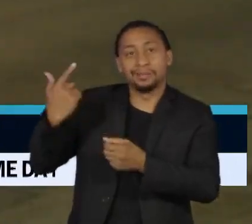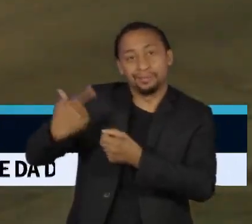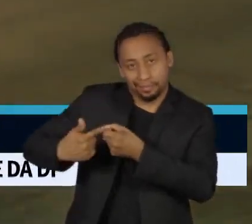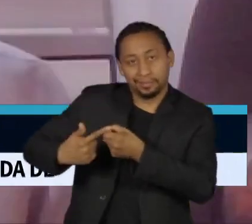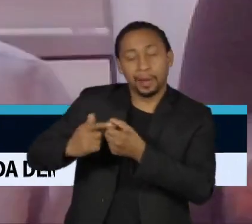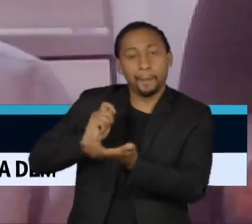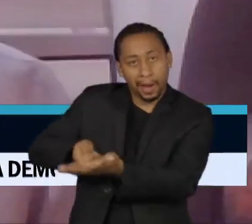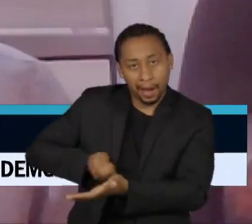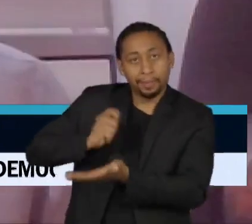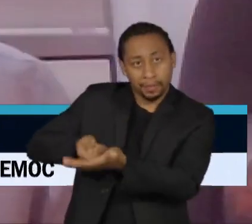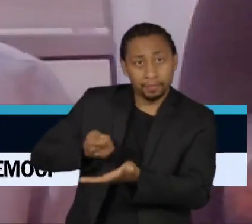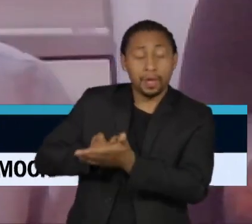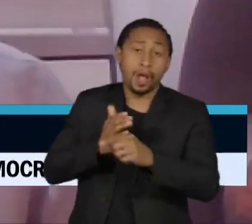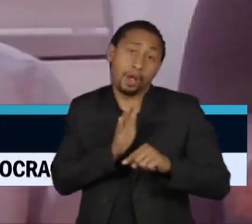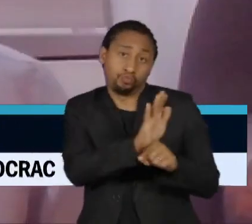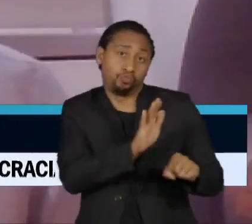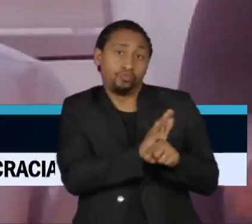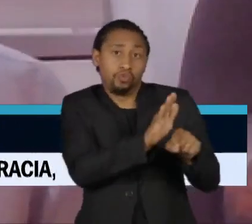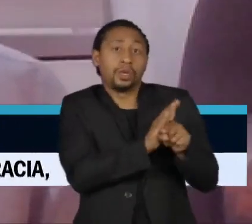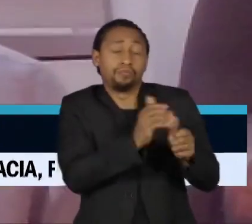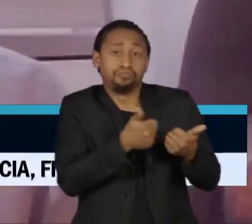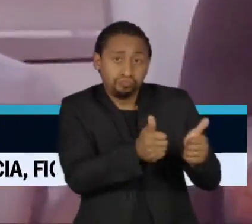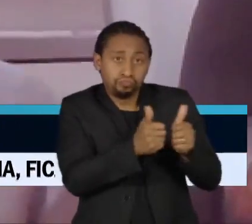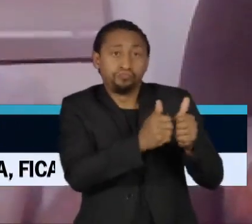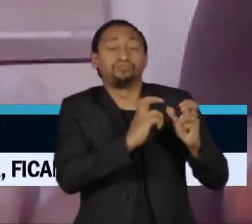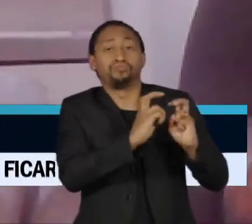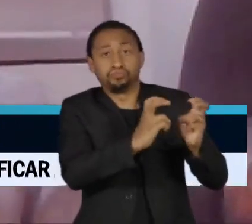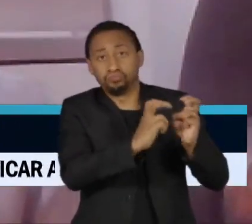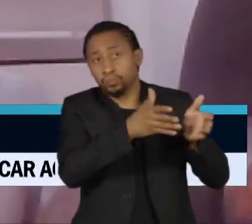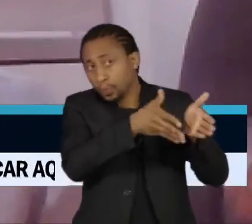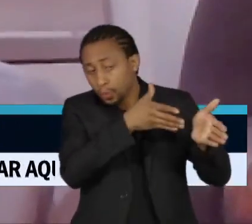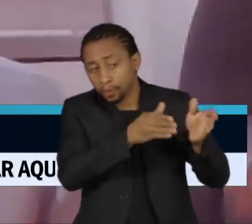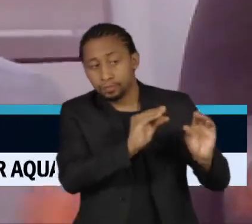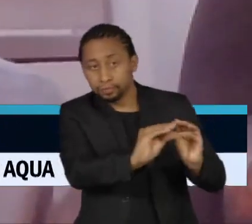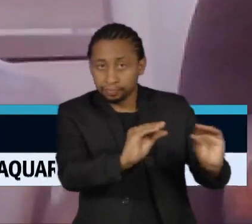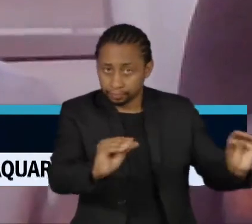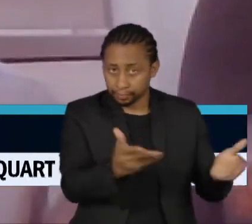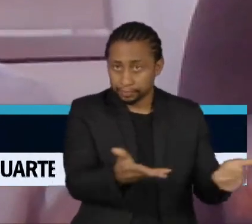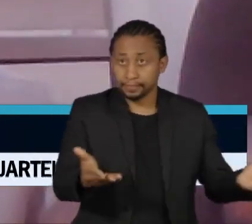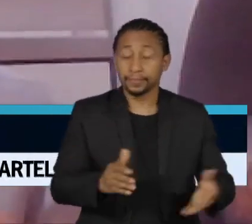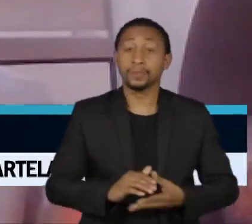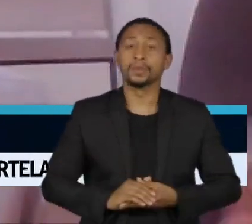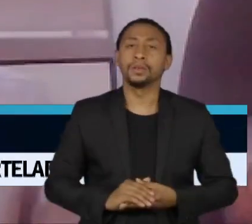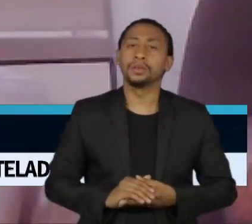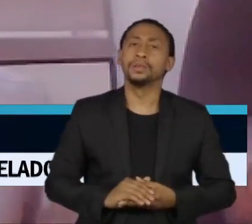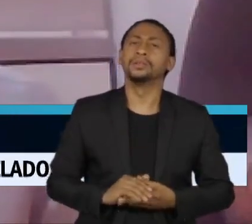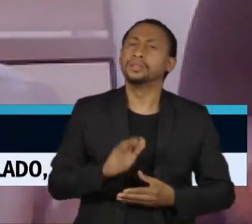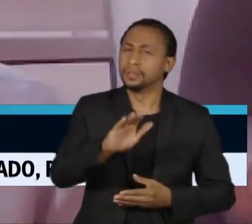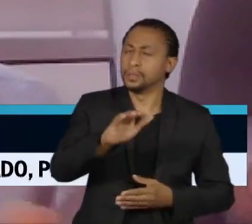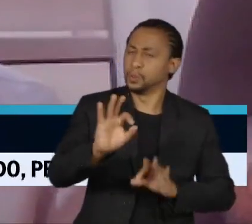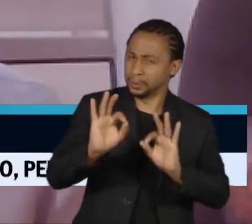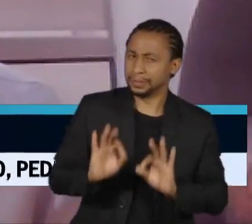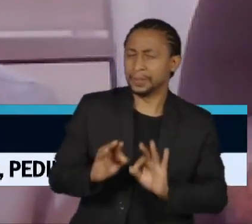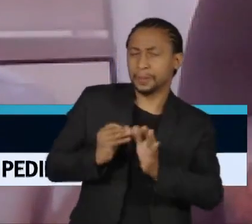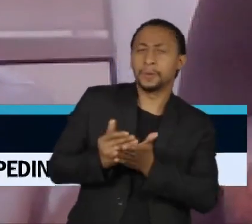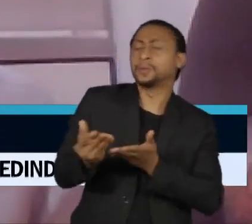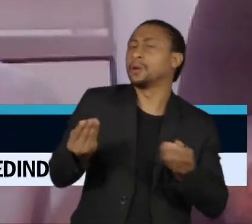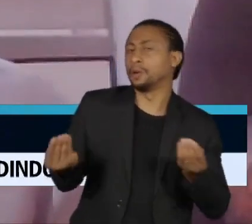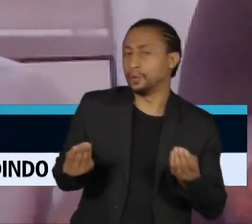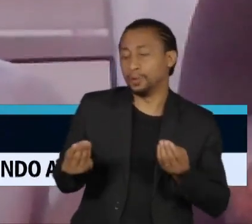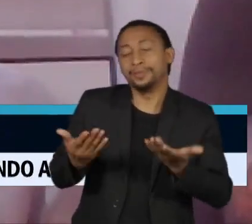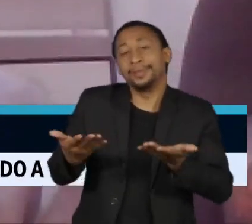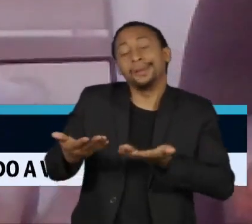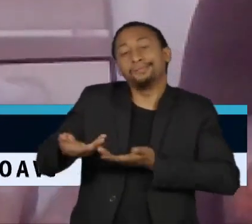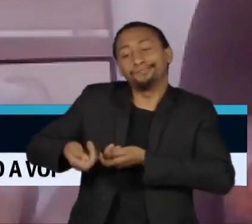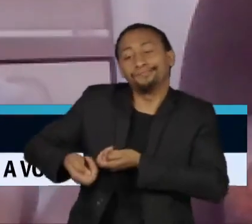nas cidades. Seja necessário você começar de maneira progressiva, aumentando os beneficiários de gratuidade,